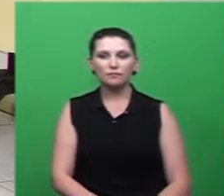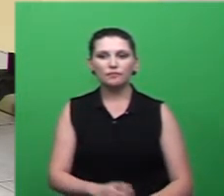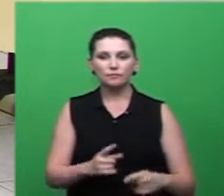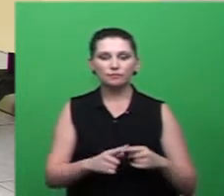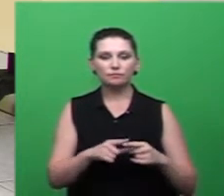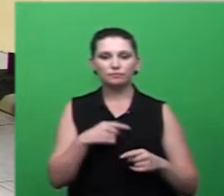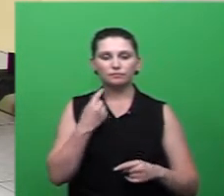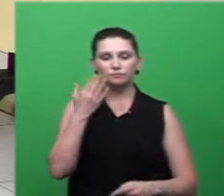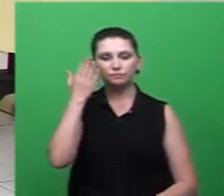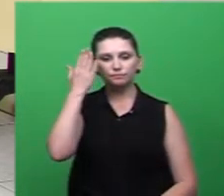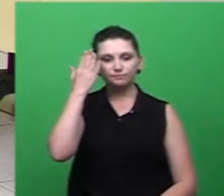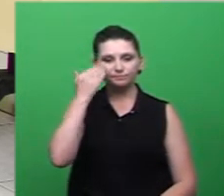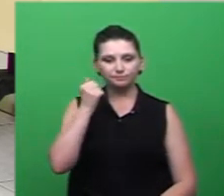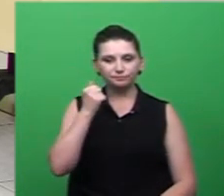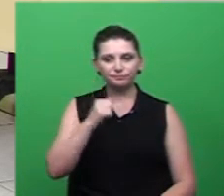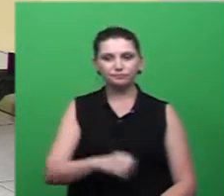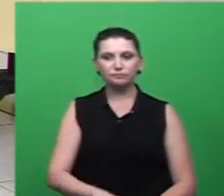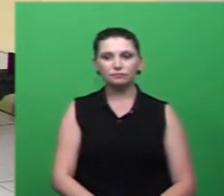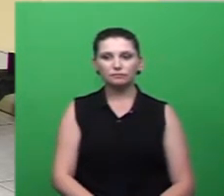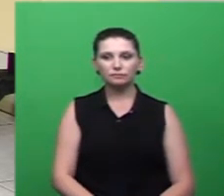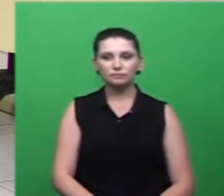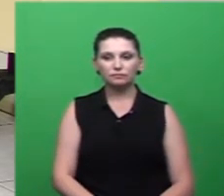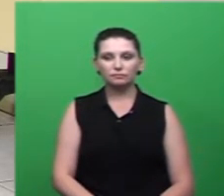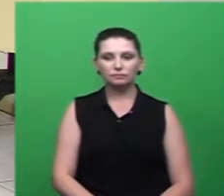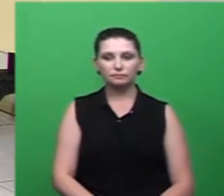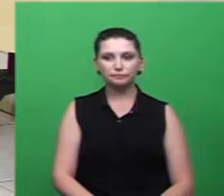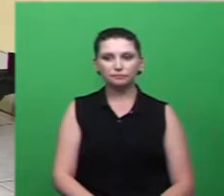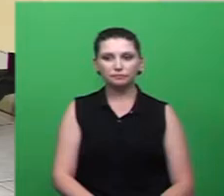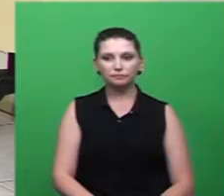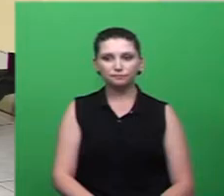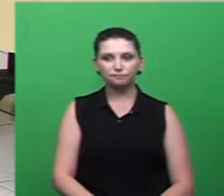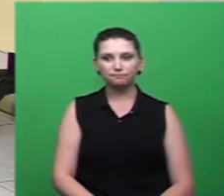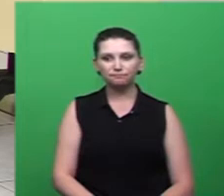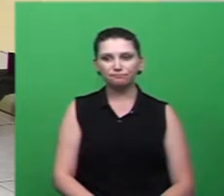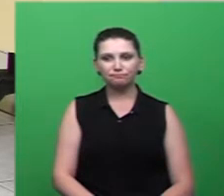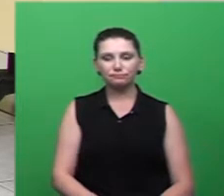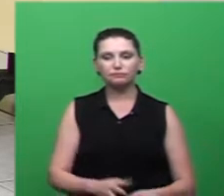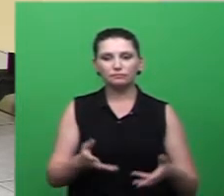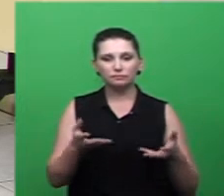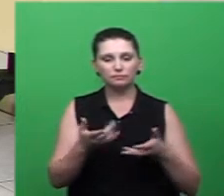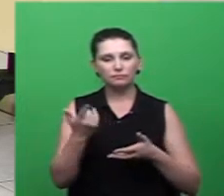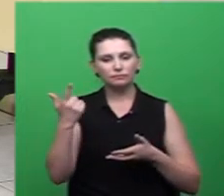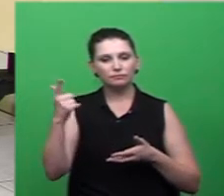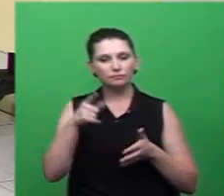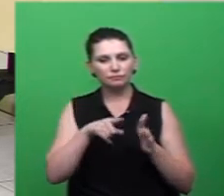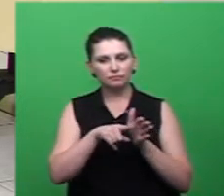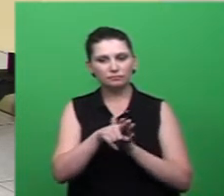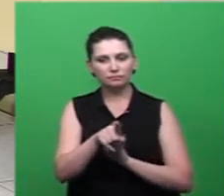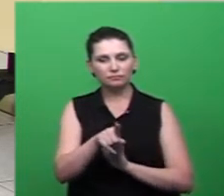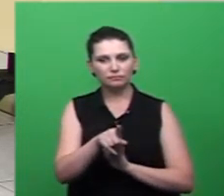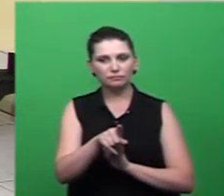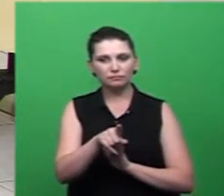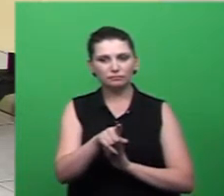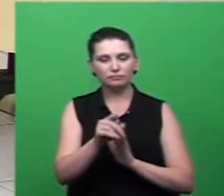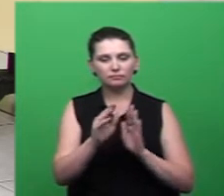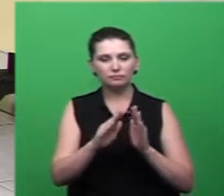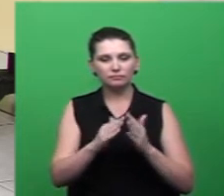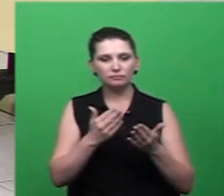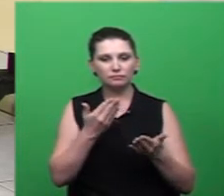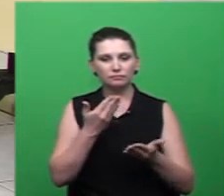pegando em partes por partes assim quanto o outro questionamento era referente